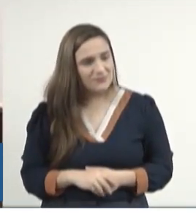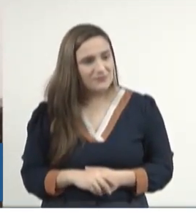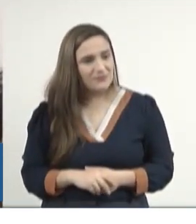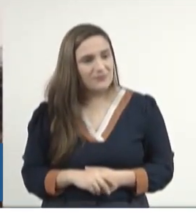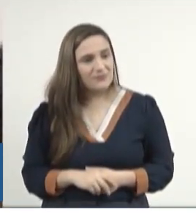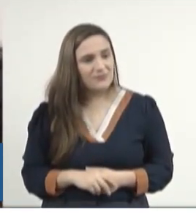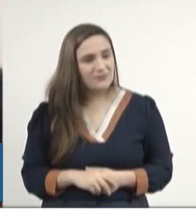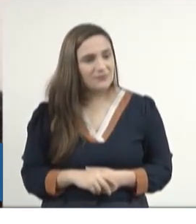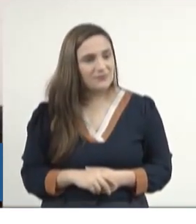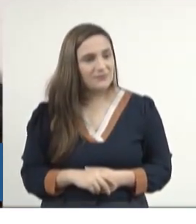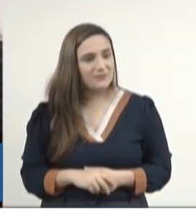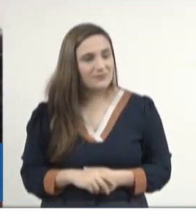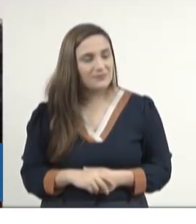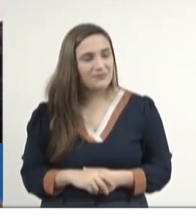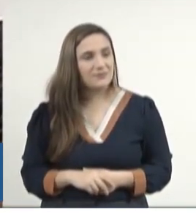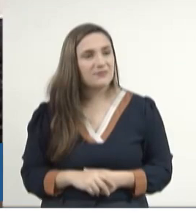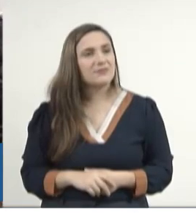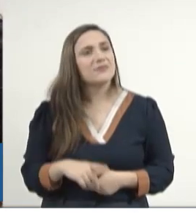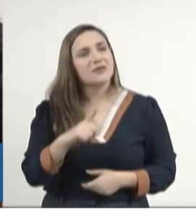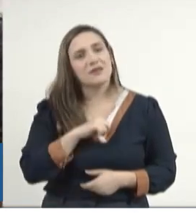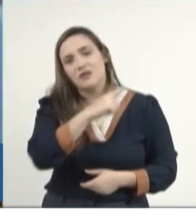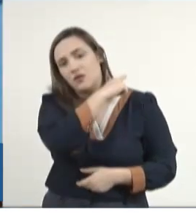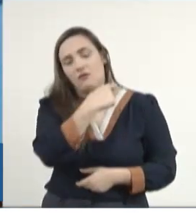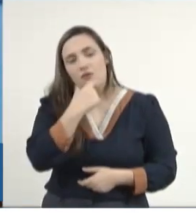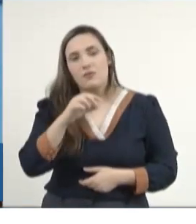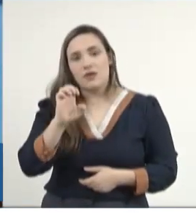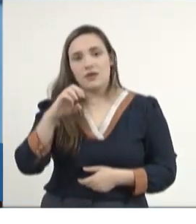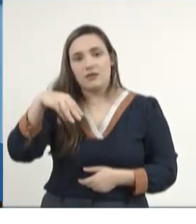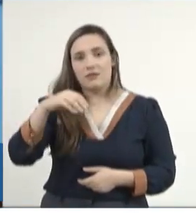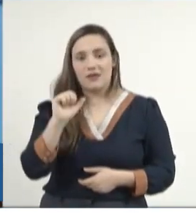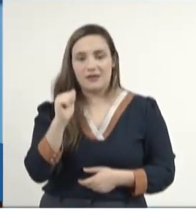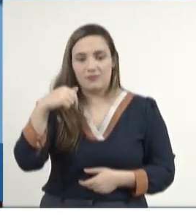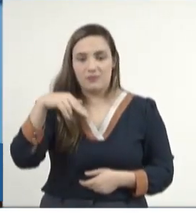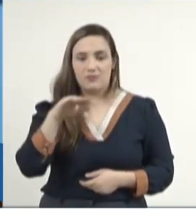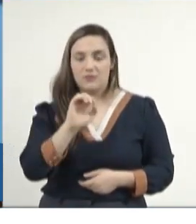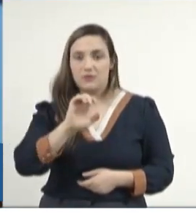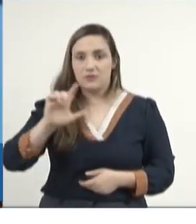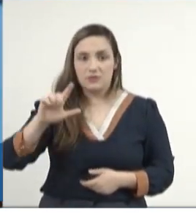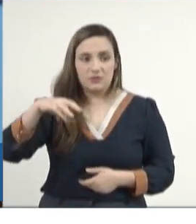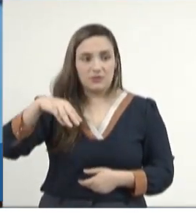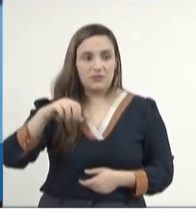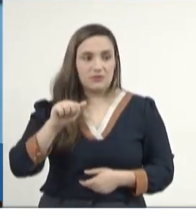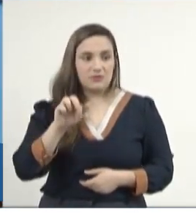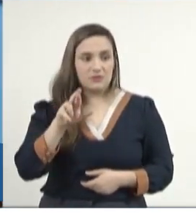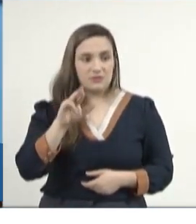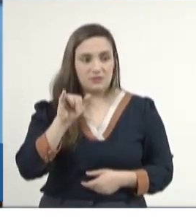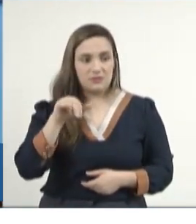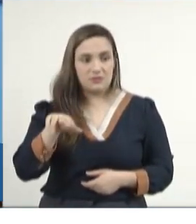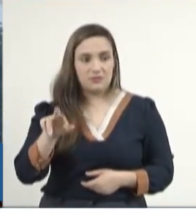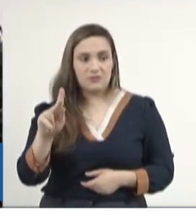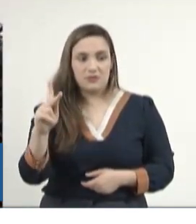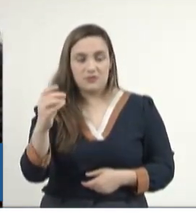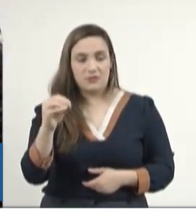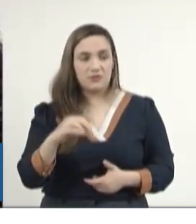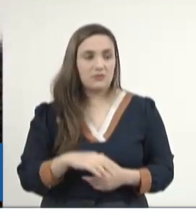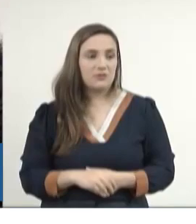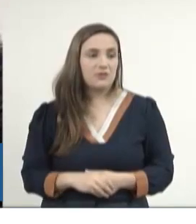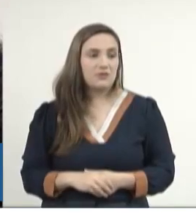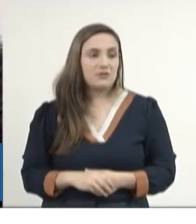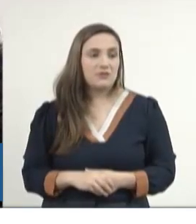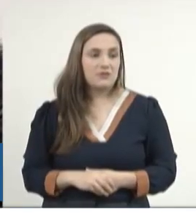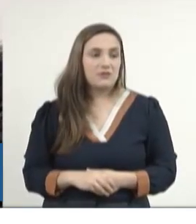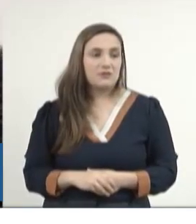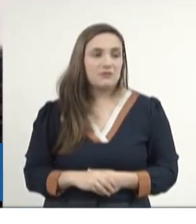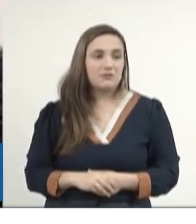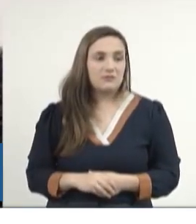porque o Emanuel Marinho está lá, aguardando. Falamos tanto de Emanuel Marinho há dois, três meses, só que a gente não